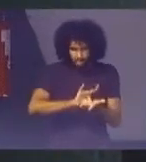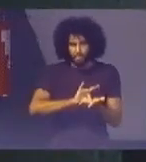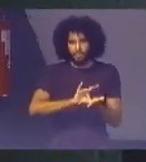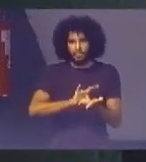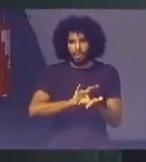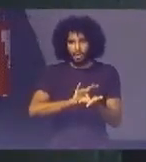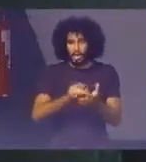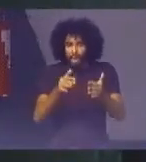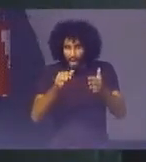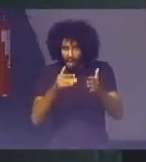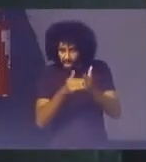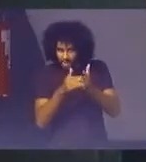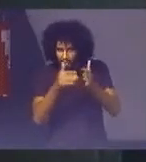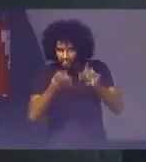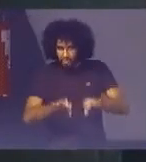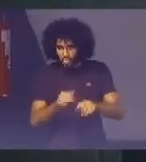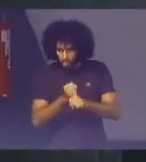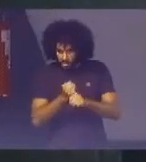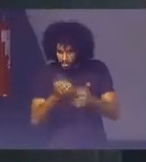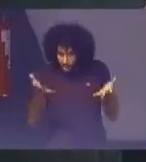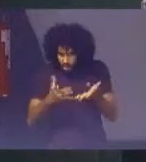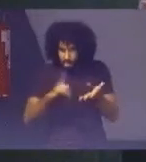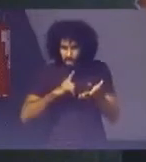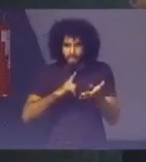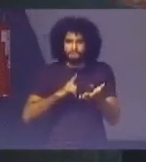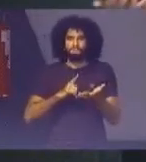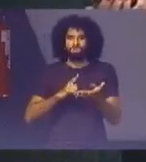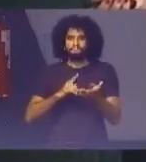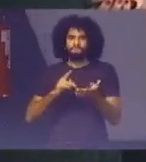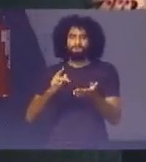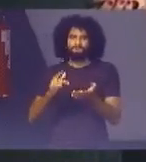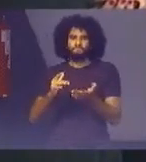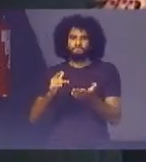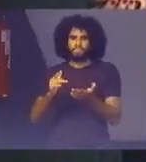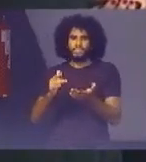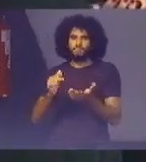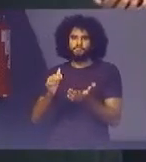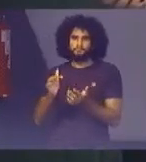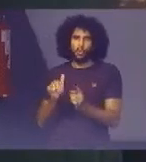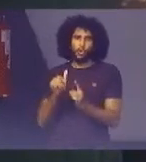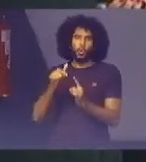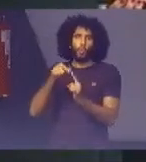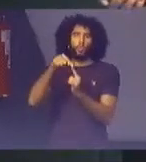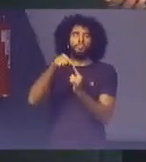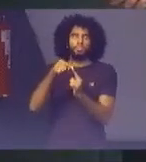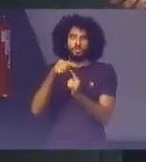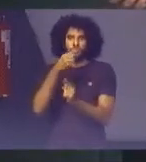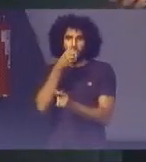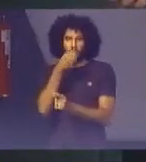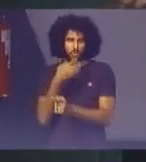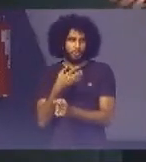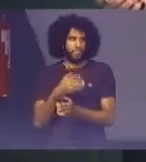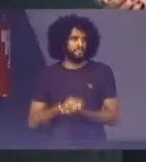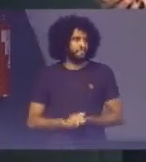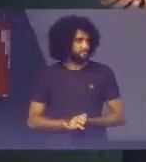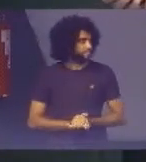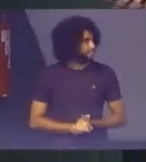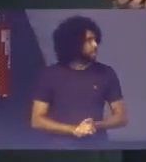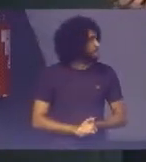Certamente Nós daremos Um passo Muito importante No judiciário Brasileiro E para além disso